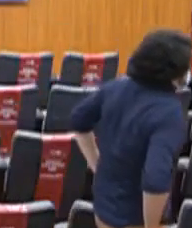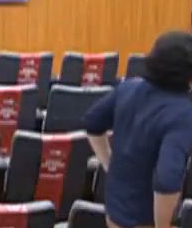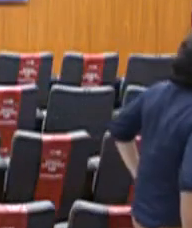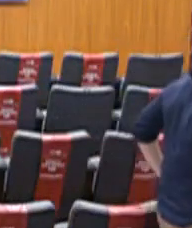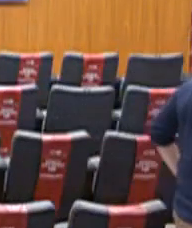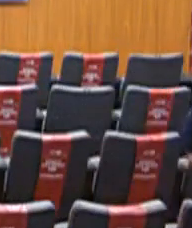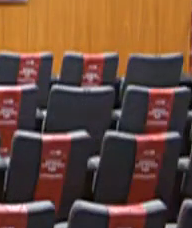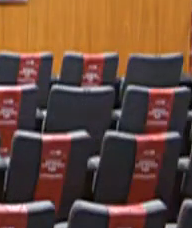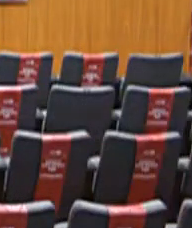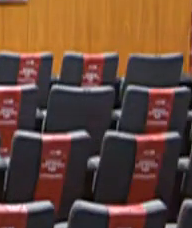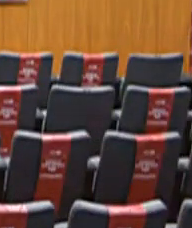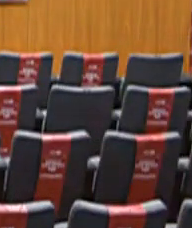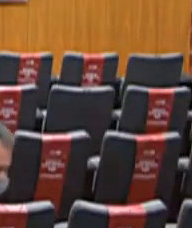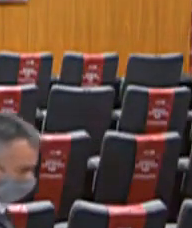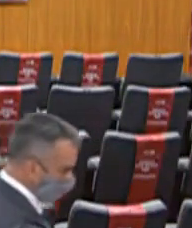foi mais uma audiência dessa rodada